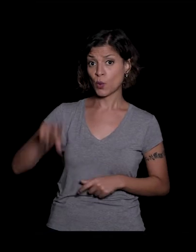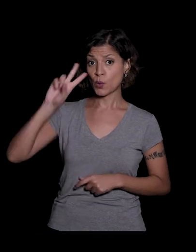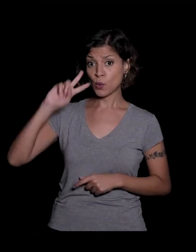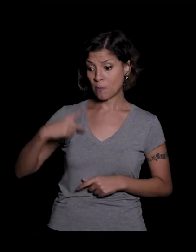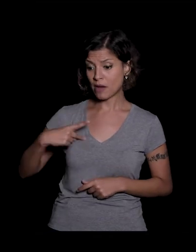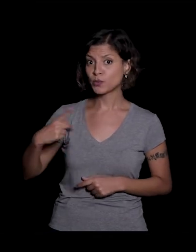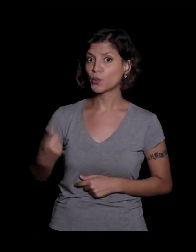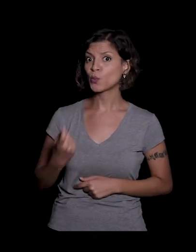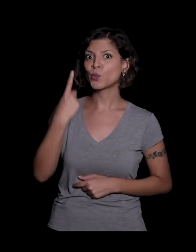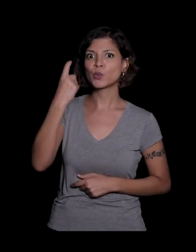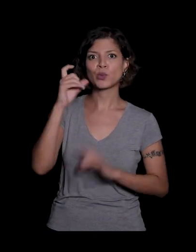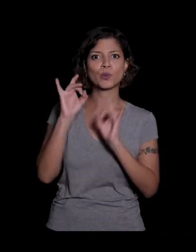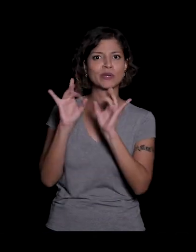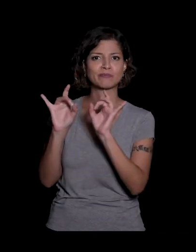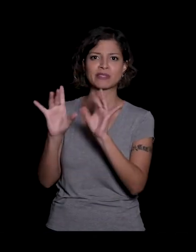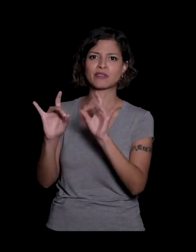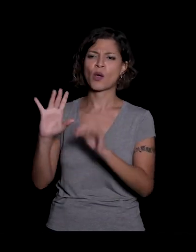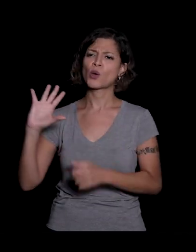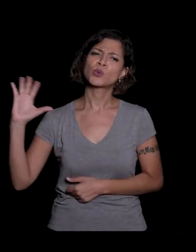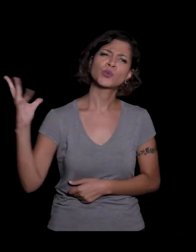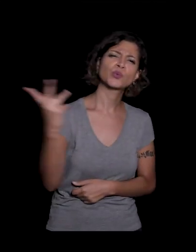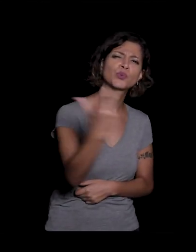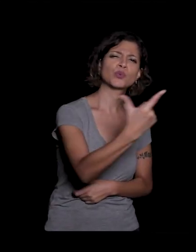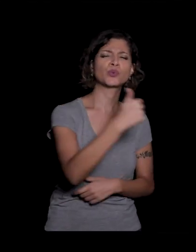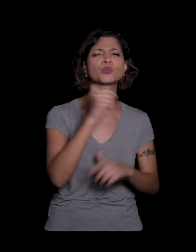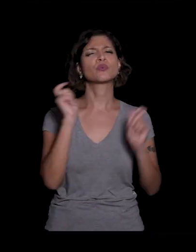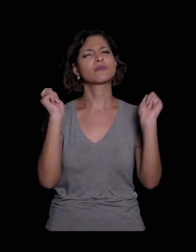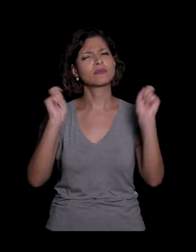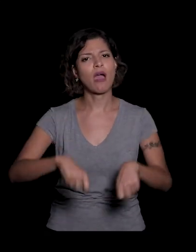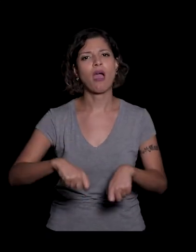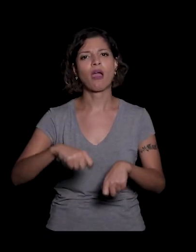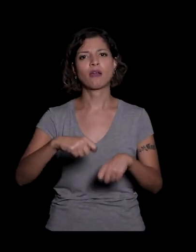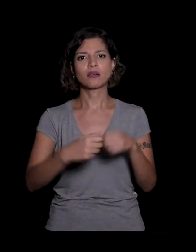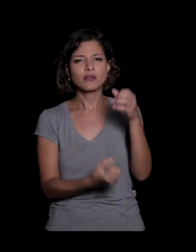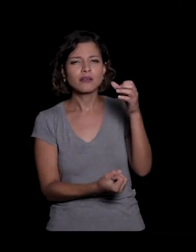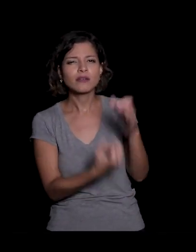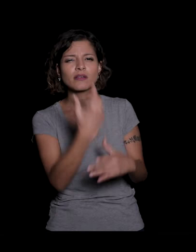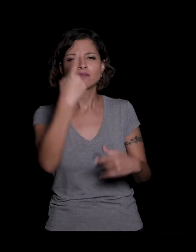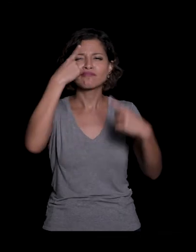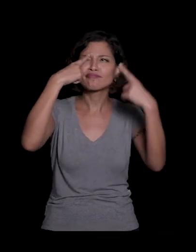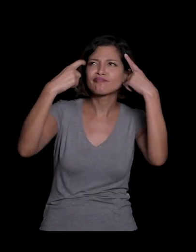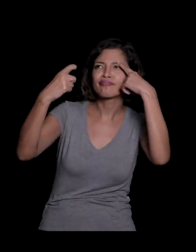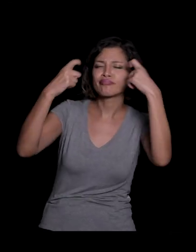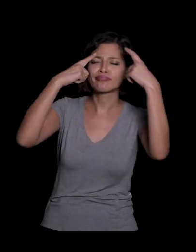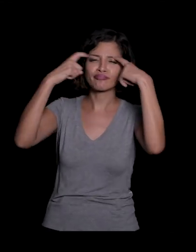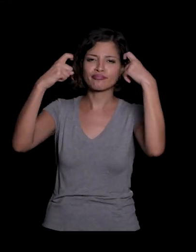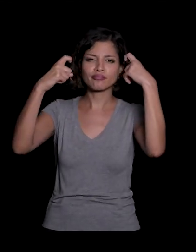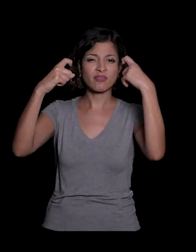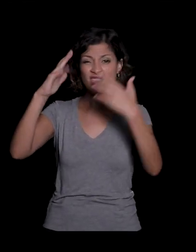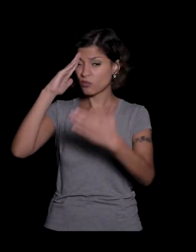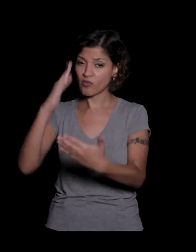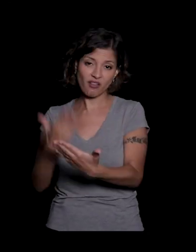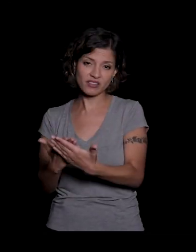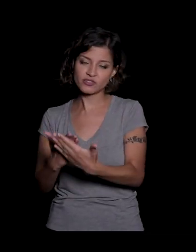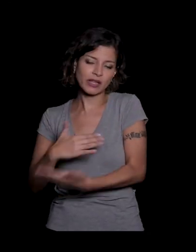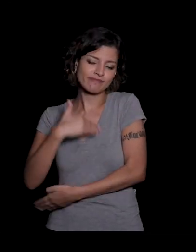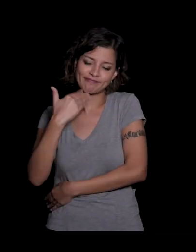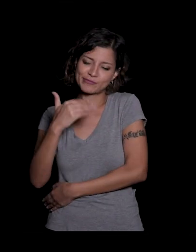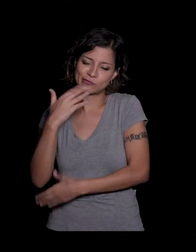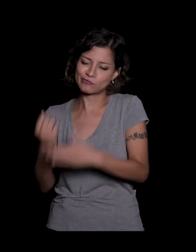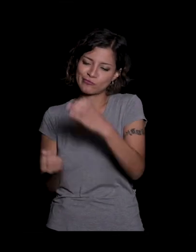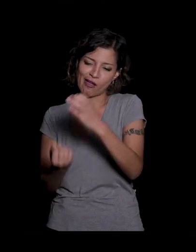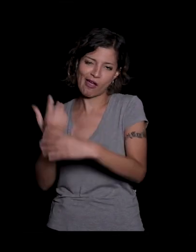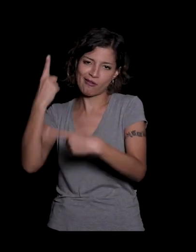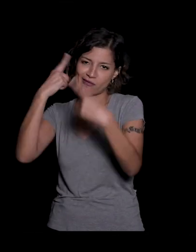e especial todos são capazes de criar só não cria é quem não acredita que cria eu não